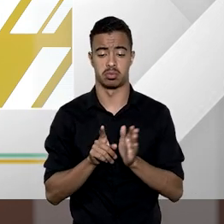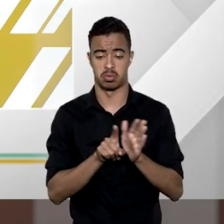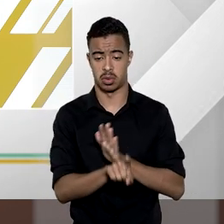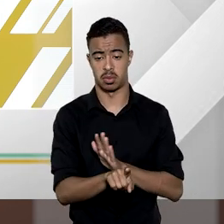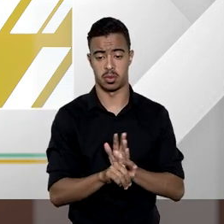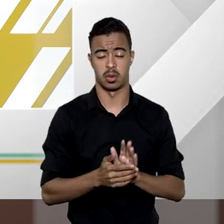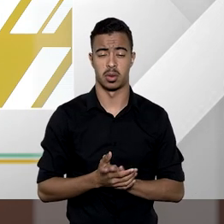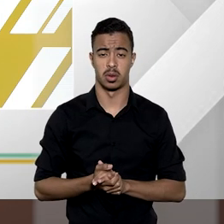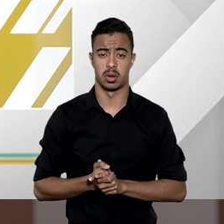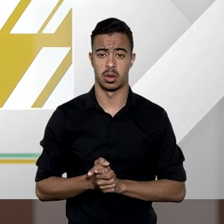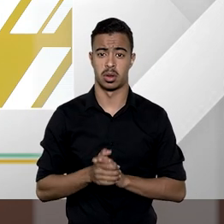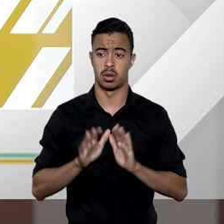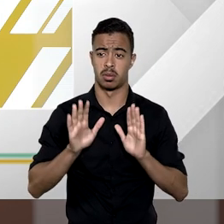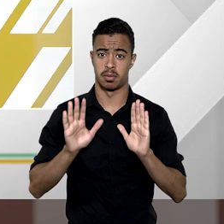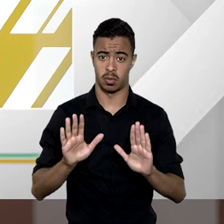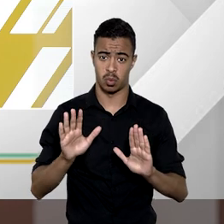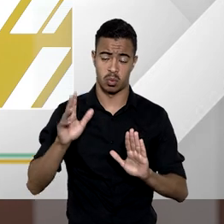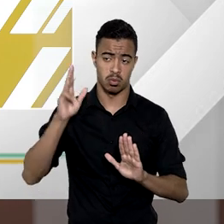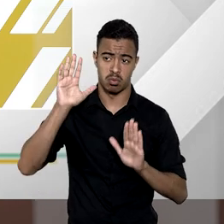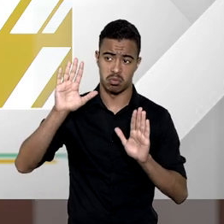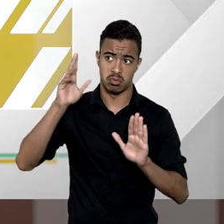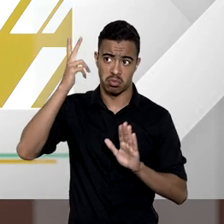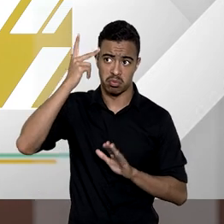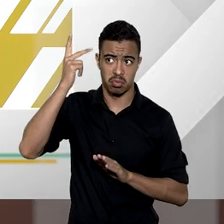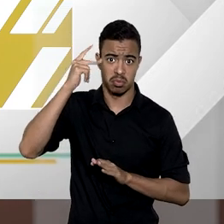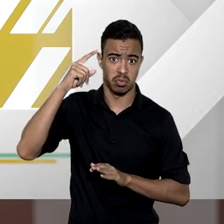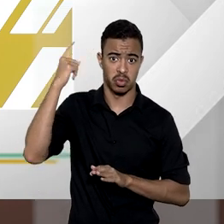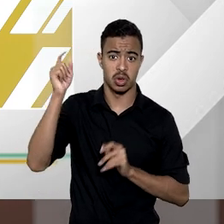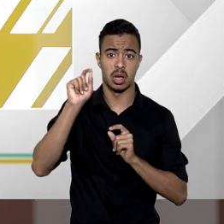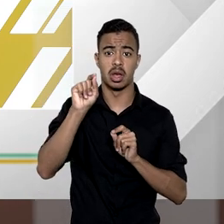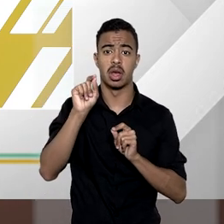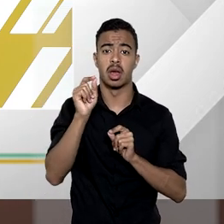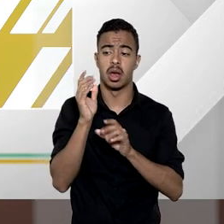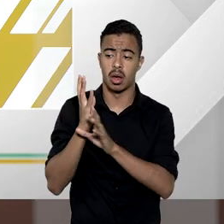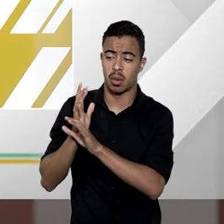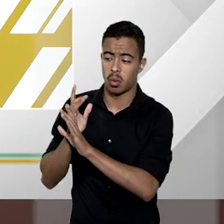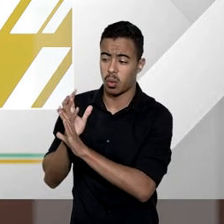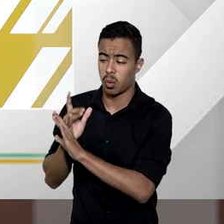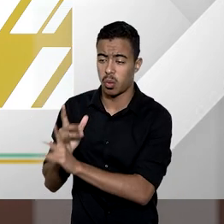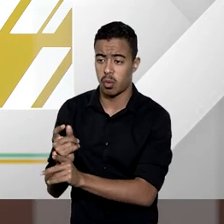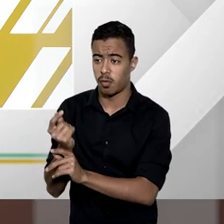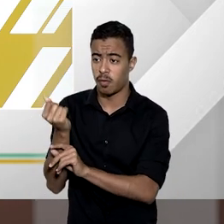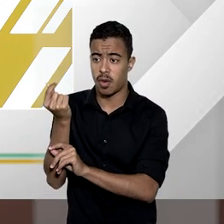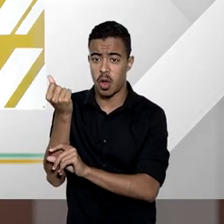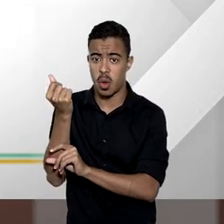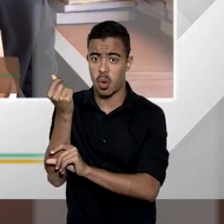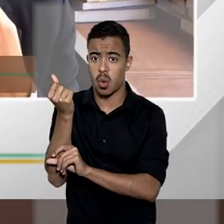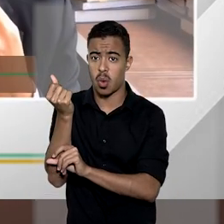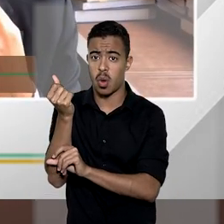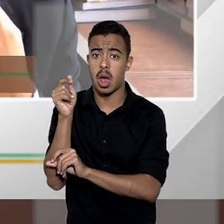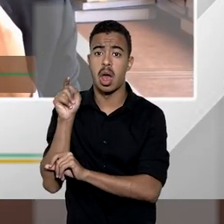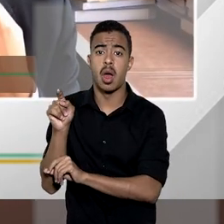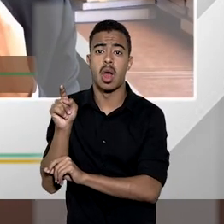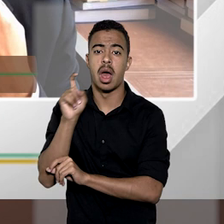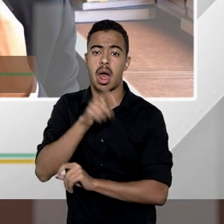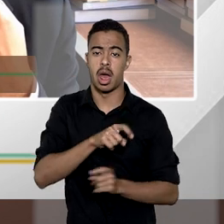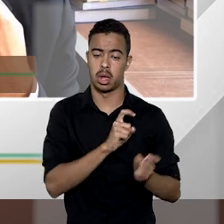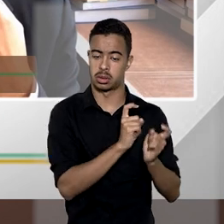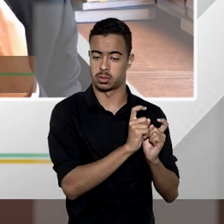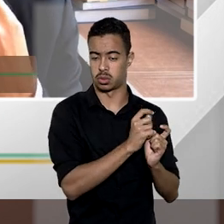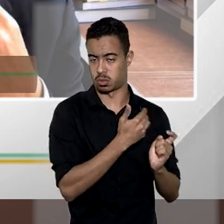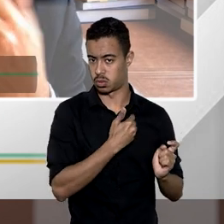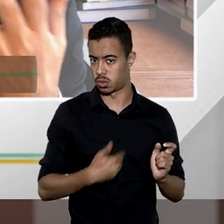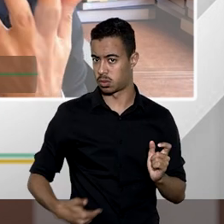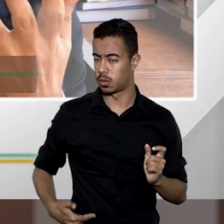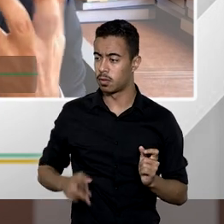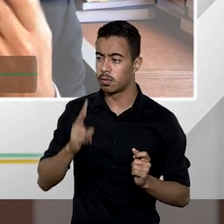de usual quem calcula o valor na data de emissão é a própria administração pública ela calcula o